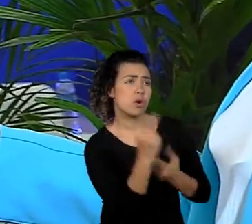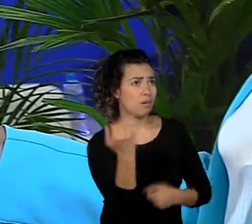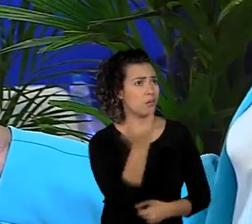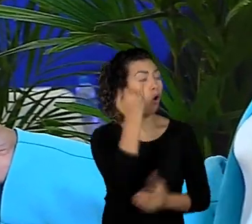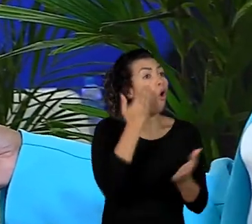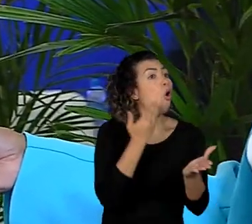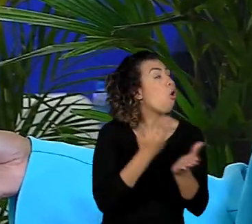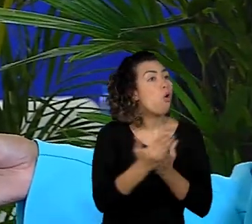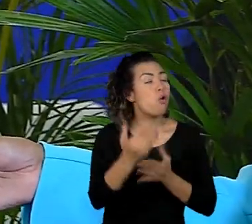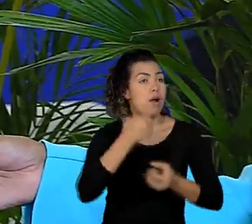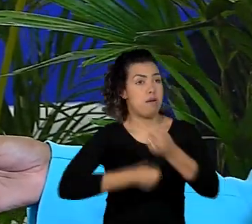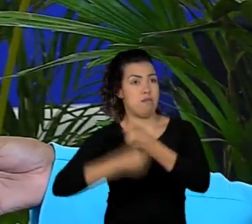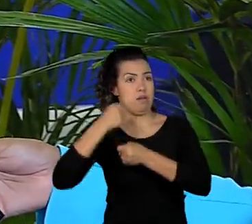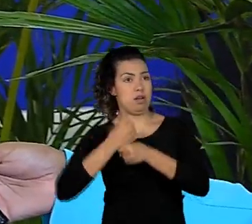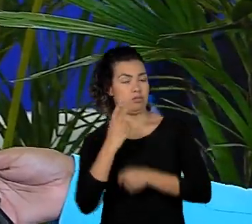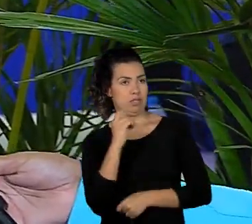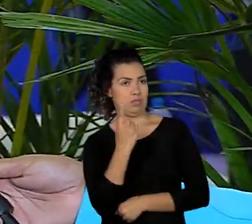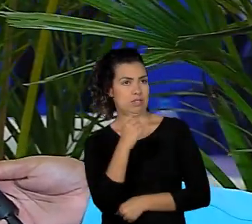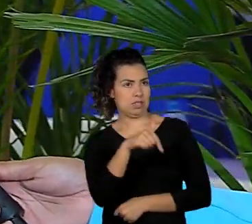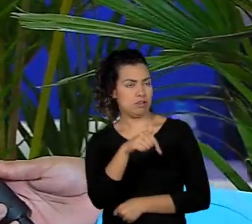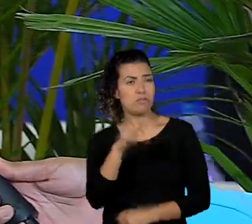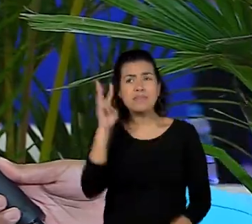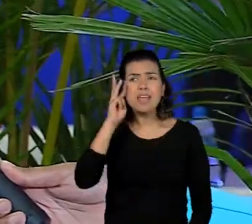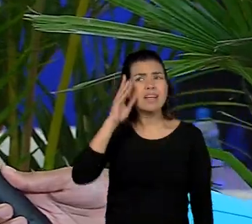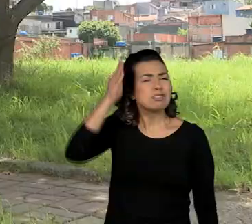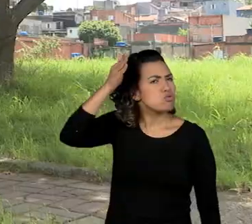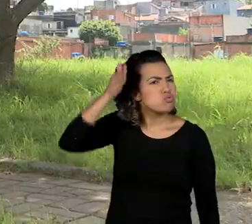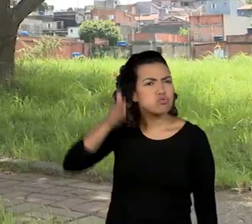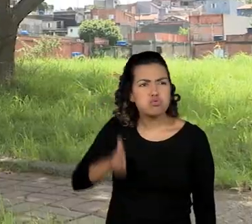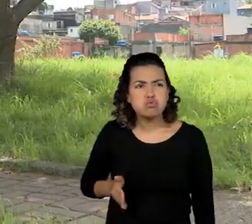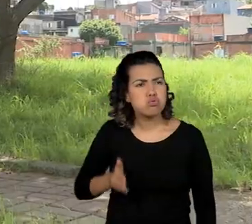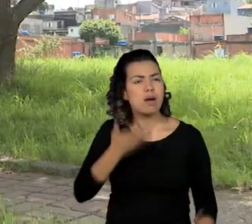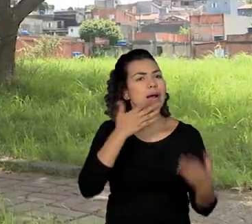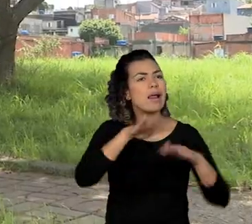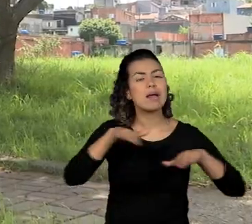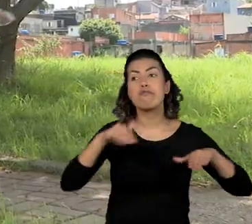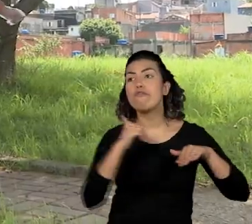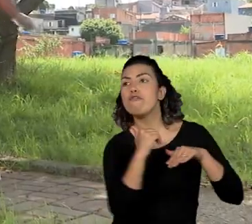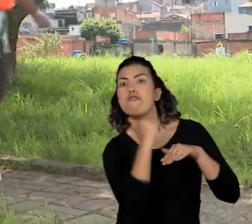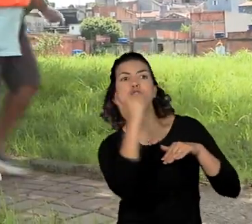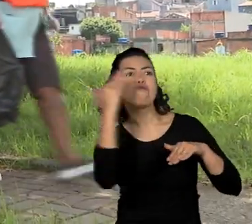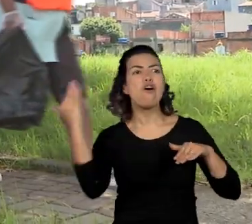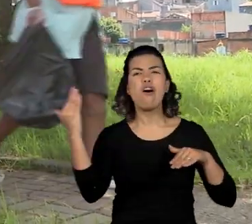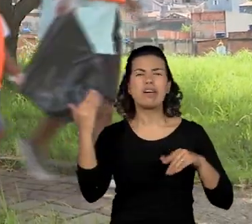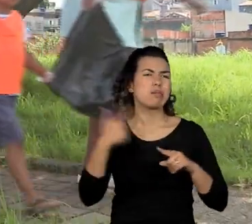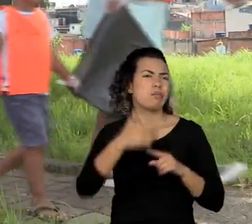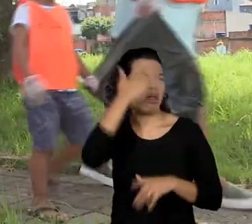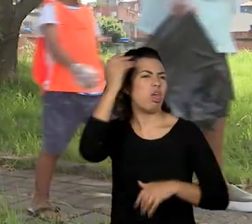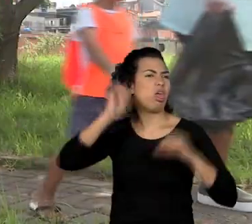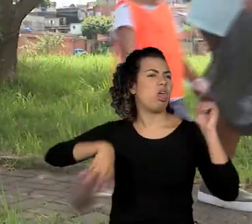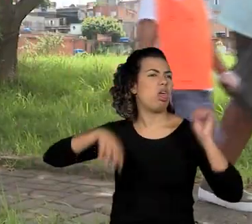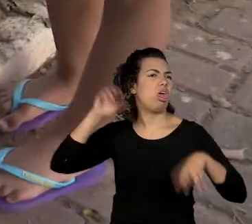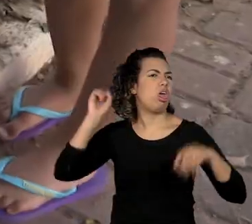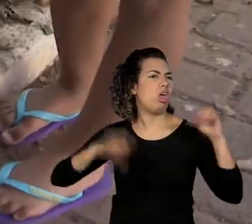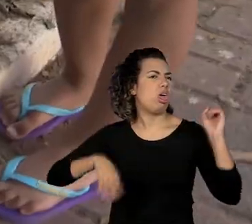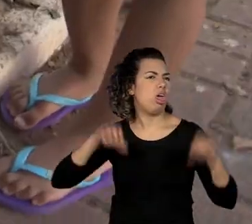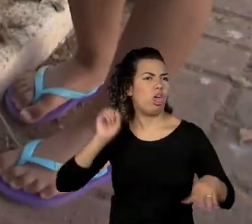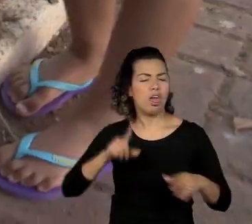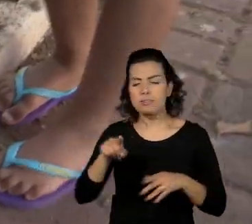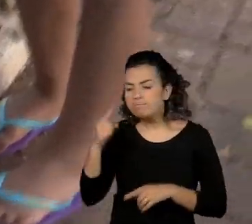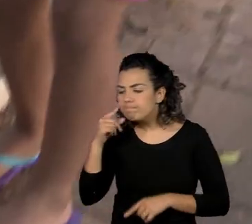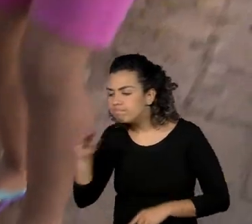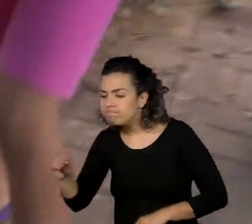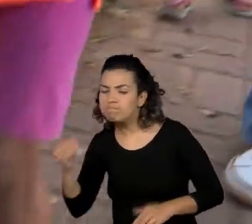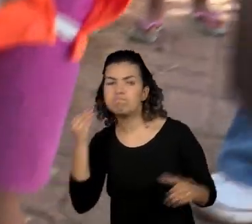-feiras, as crianças, elas saem com os monitores para recolher o lixo que a comunidade acaba jogando no chão. Desde 2017,